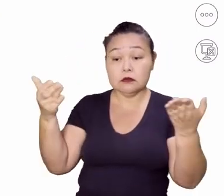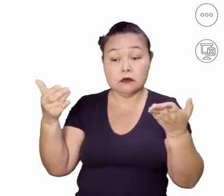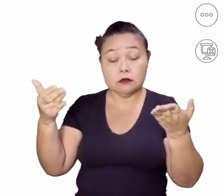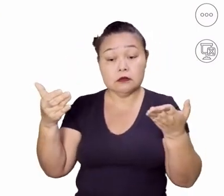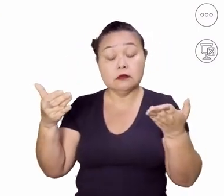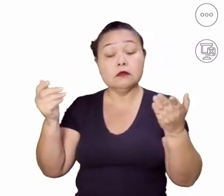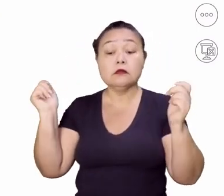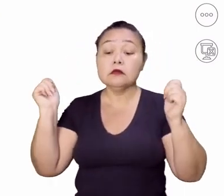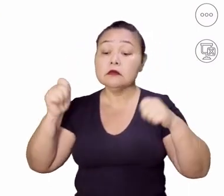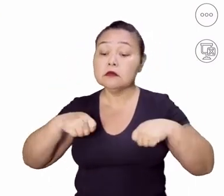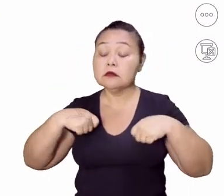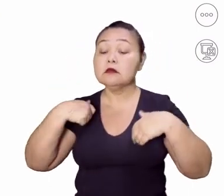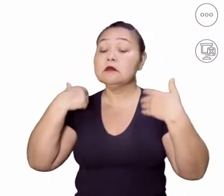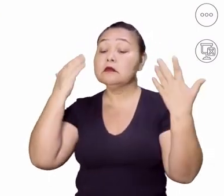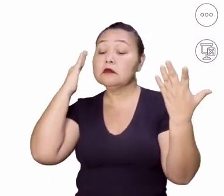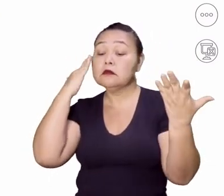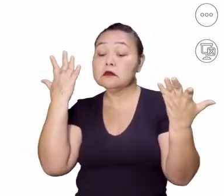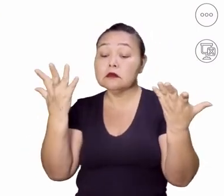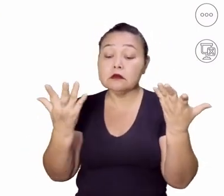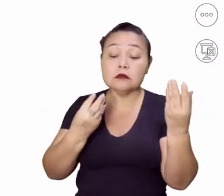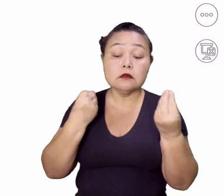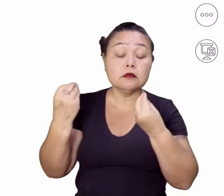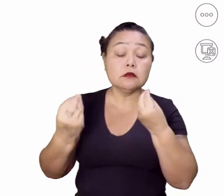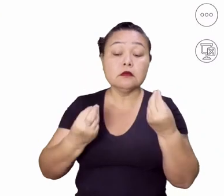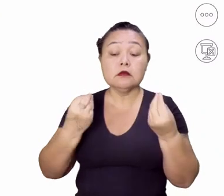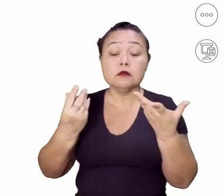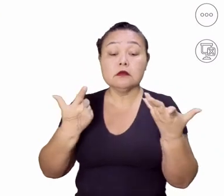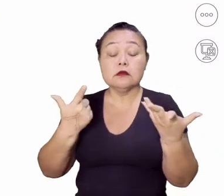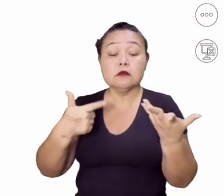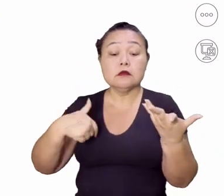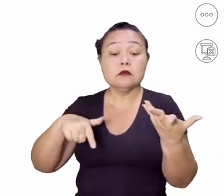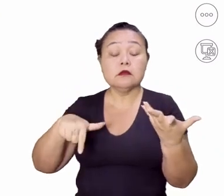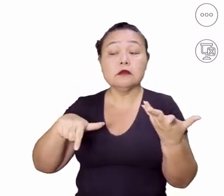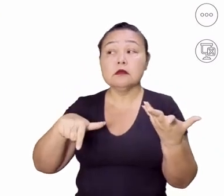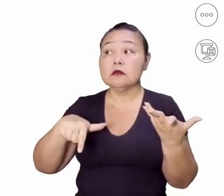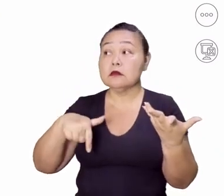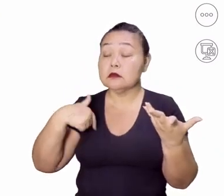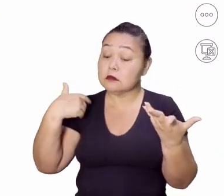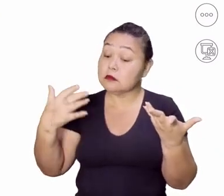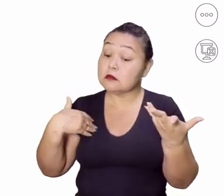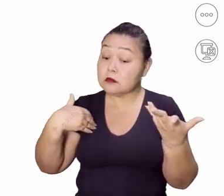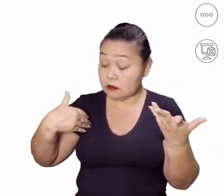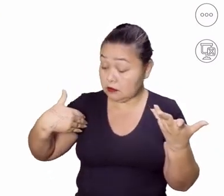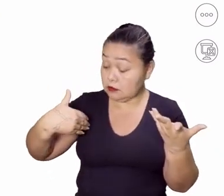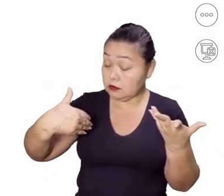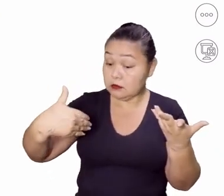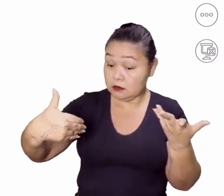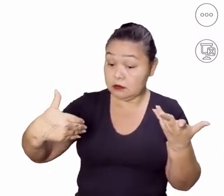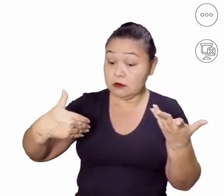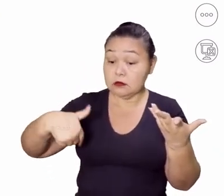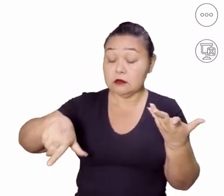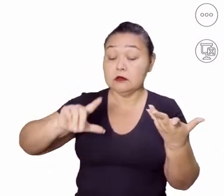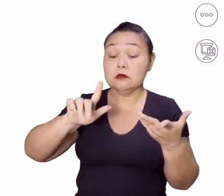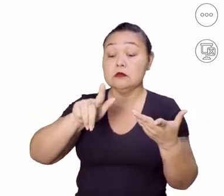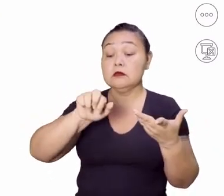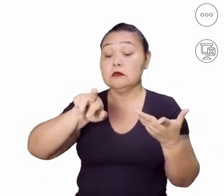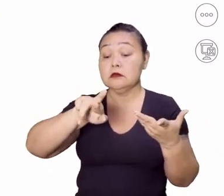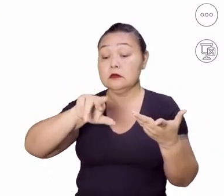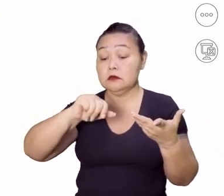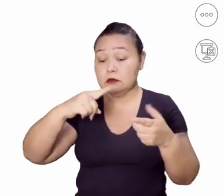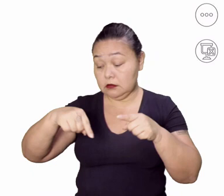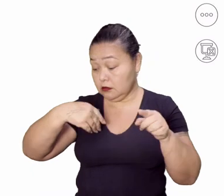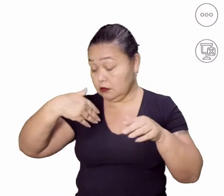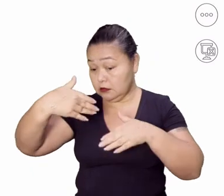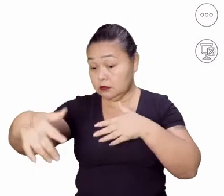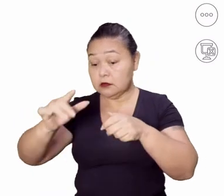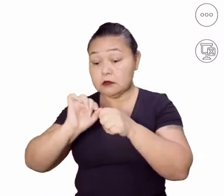poder entender e compreender como vocês nessa nova geração vão enfrentar algumas questões no mundo